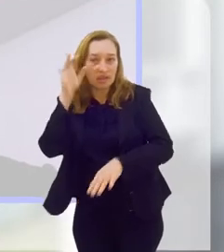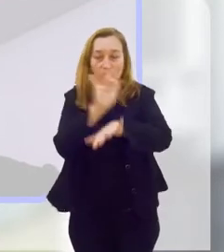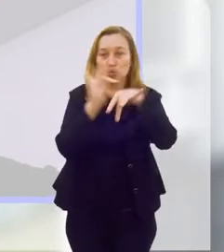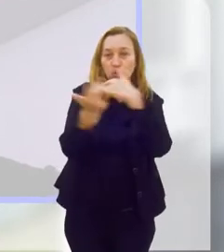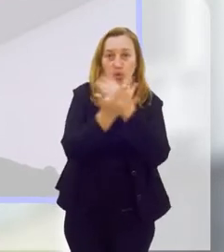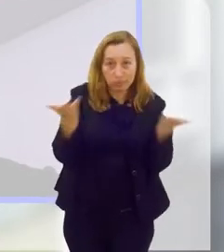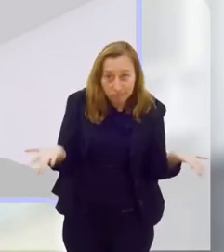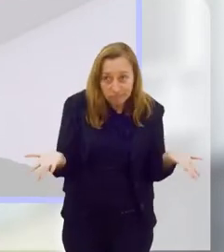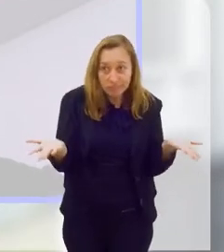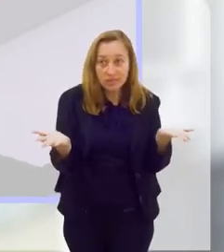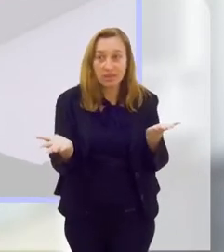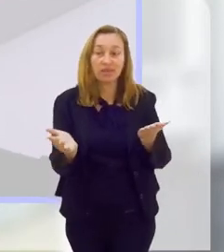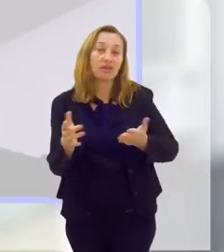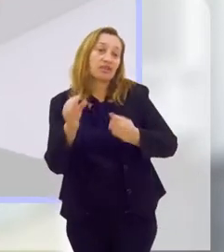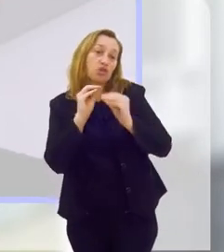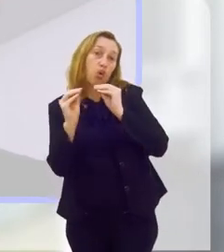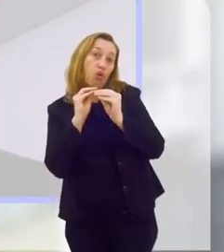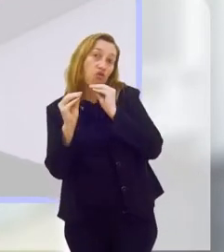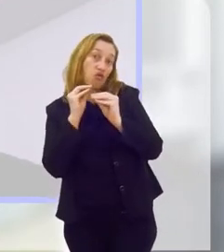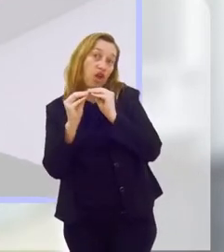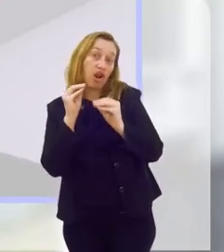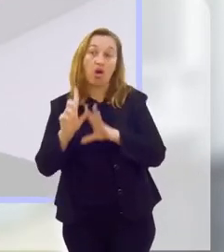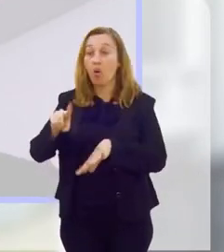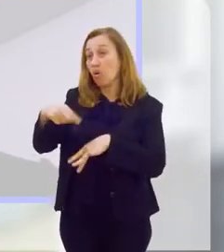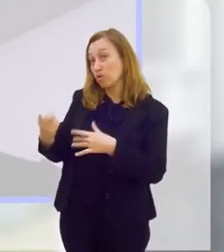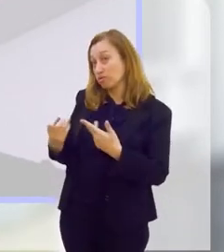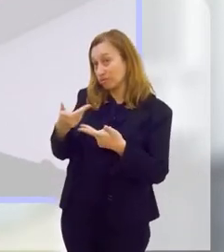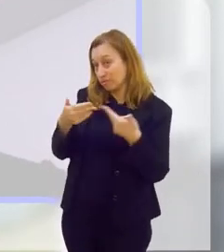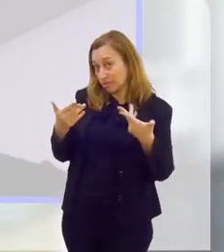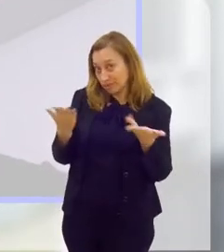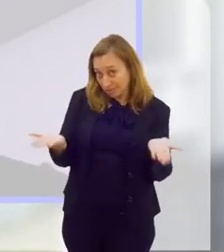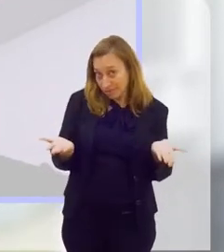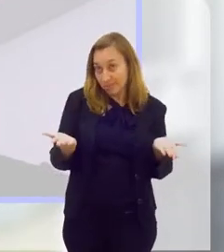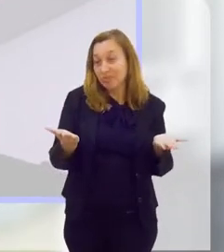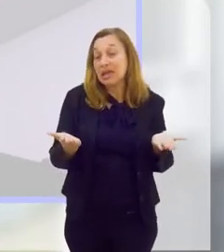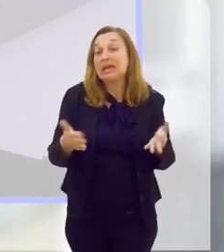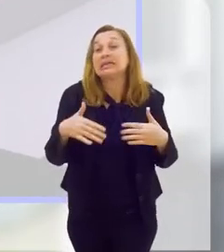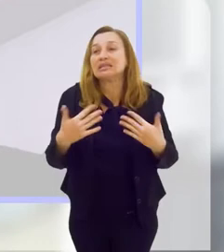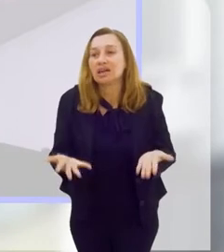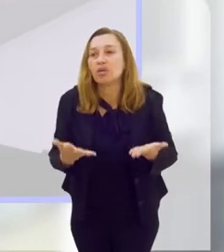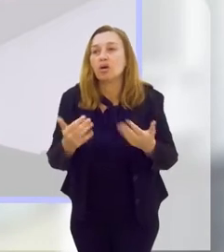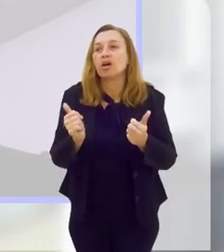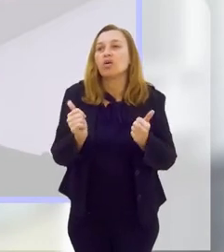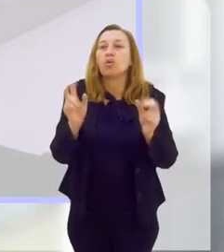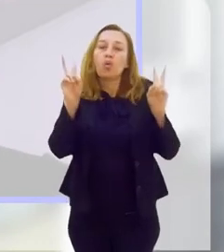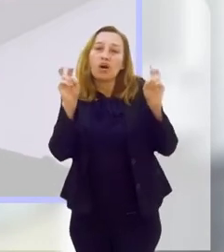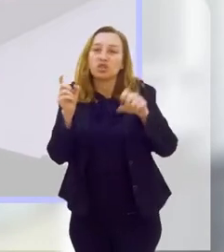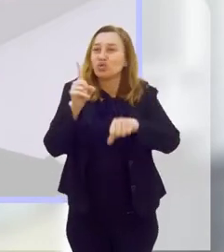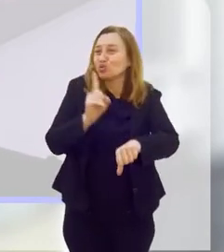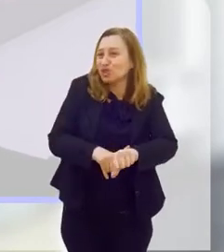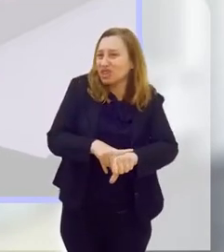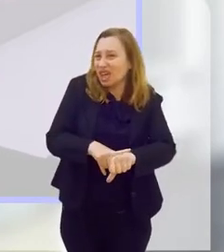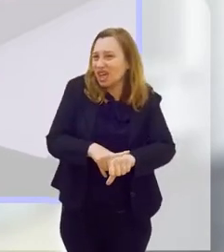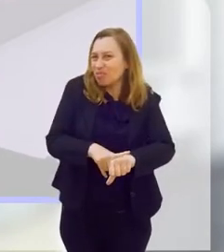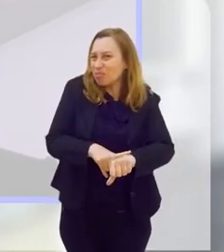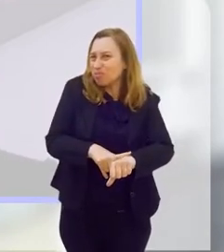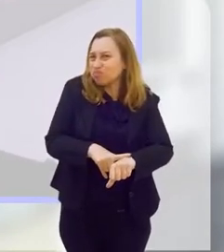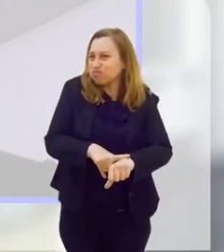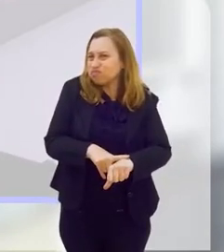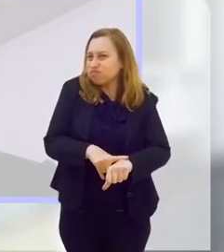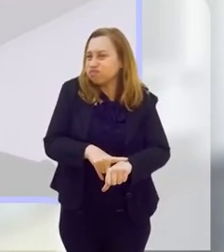nas redes sociais. Fica vendo uma novela ou algo do tipo. Sabe? Então, a questão do tempo